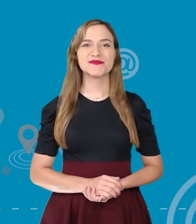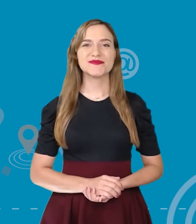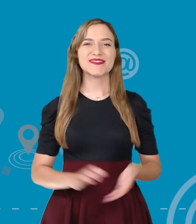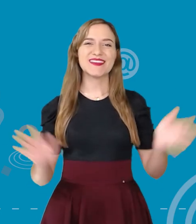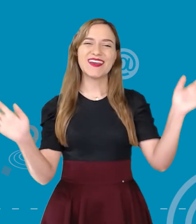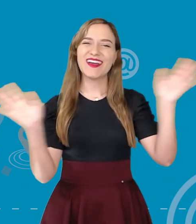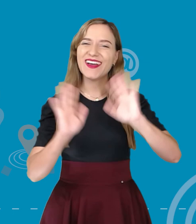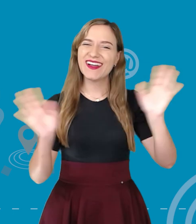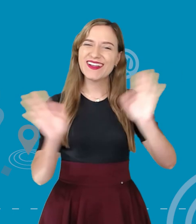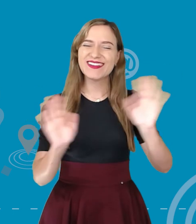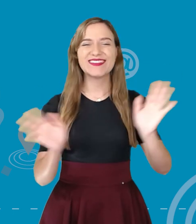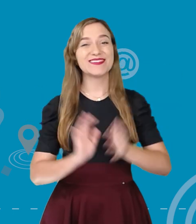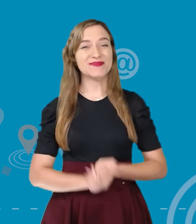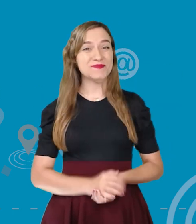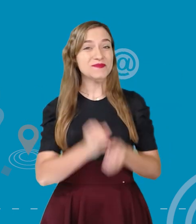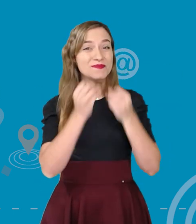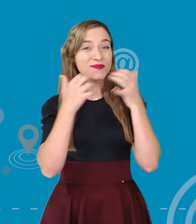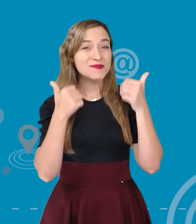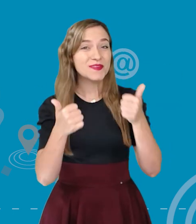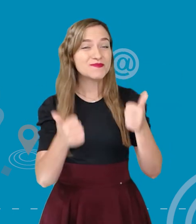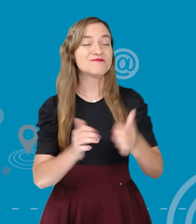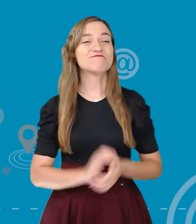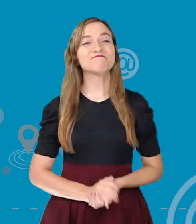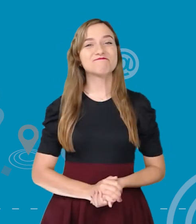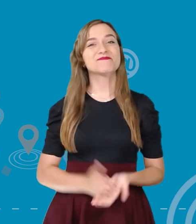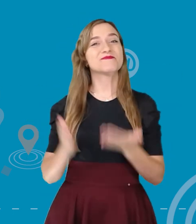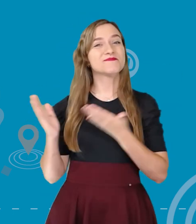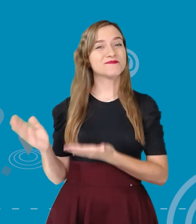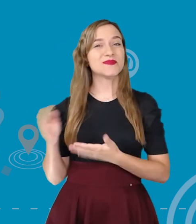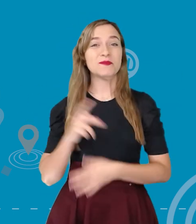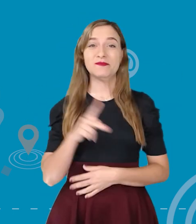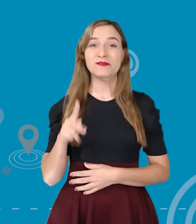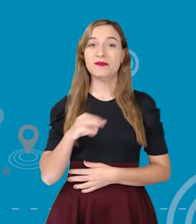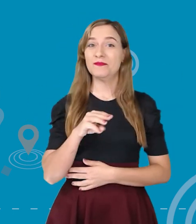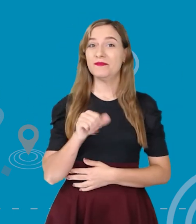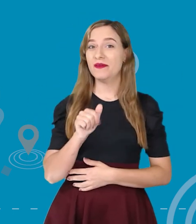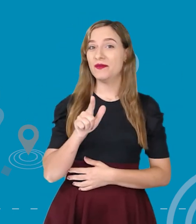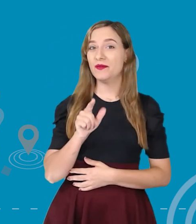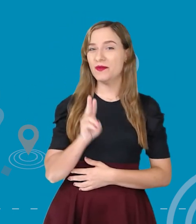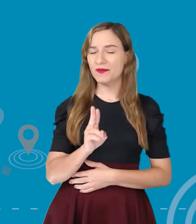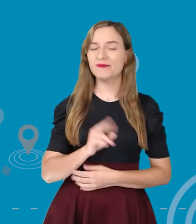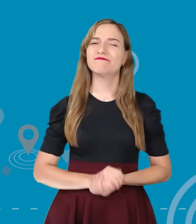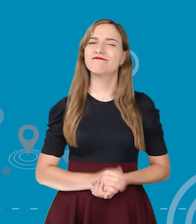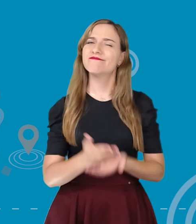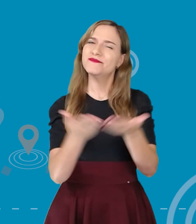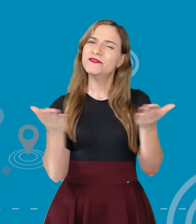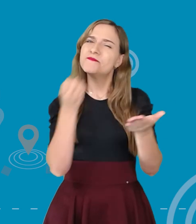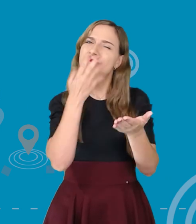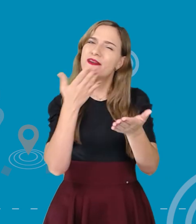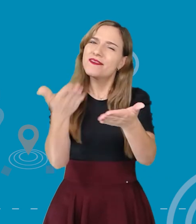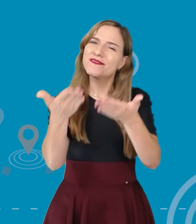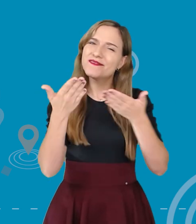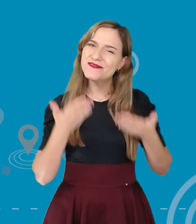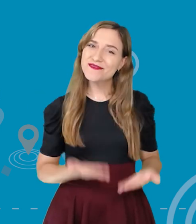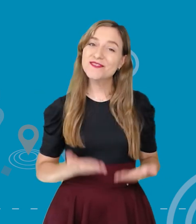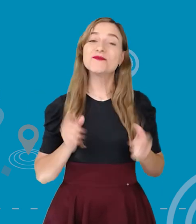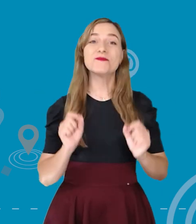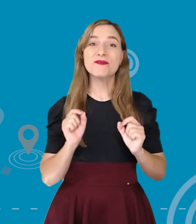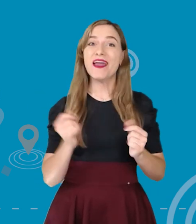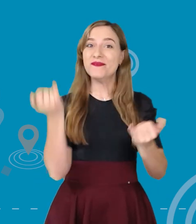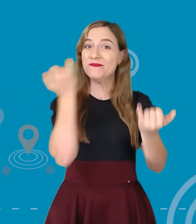Olá, tudo bem? Eu sou a professora Malu Ramos. Seja bem-vindo ao quadro